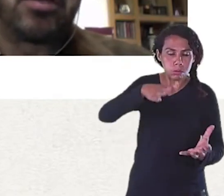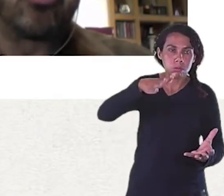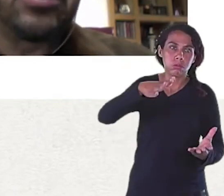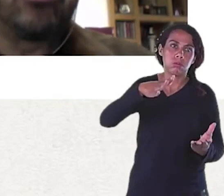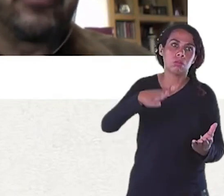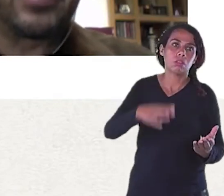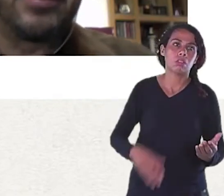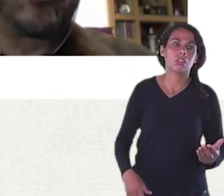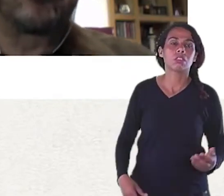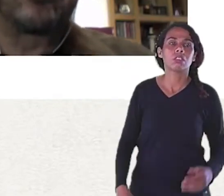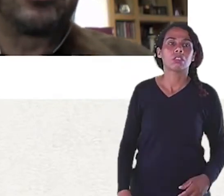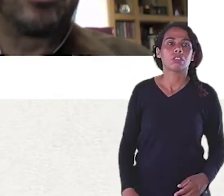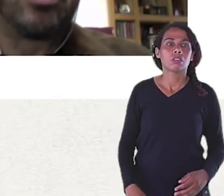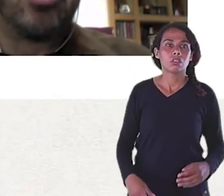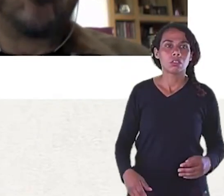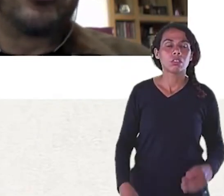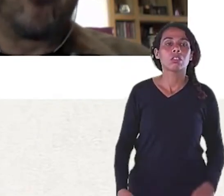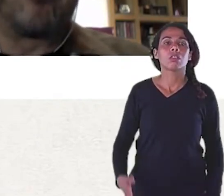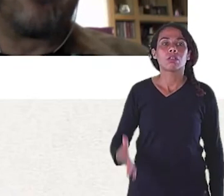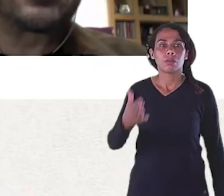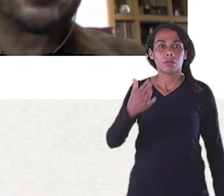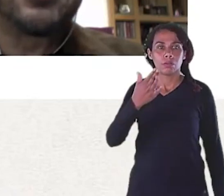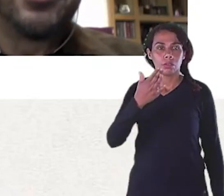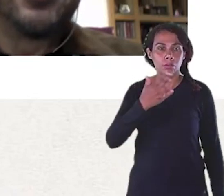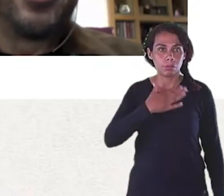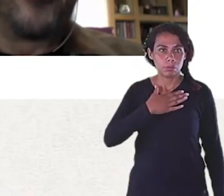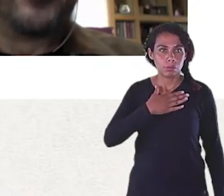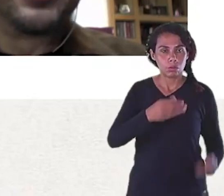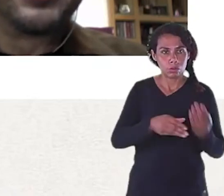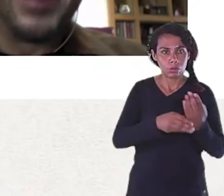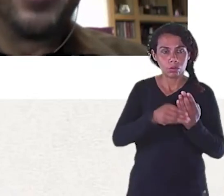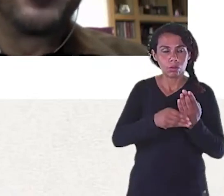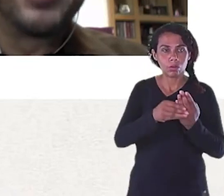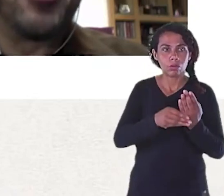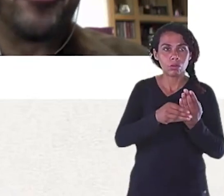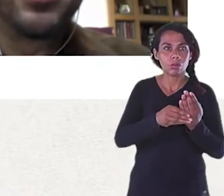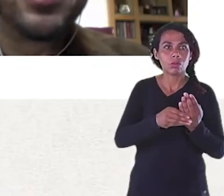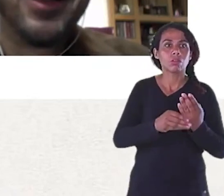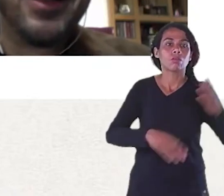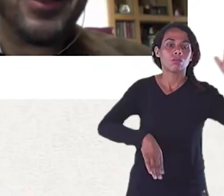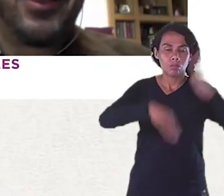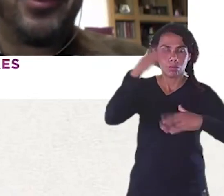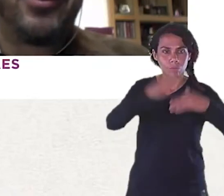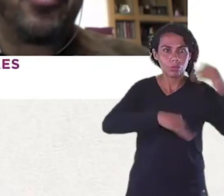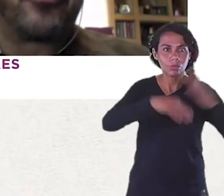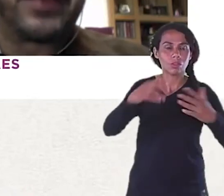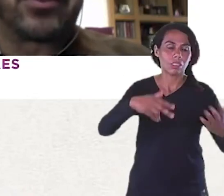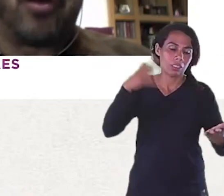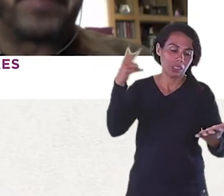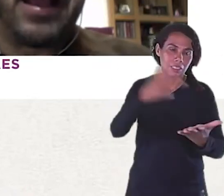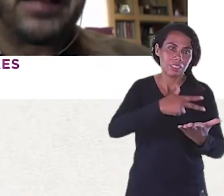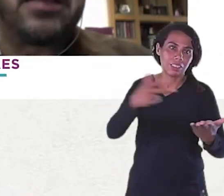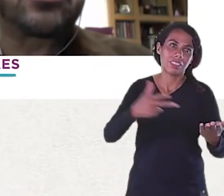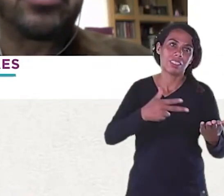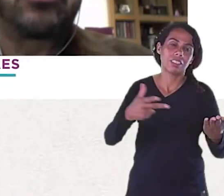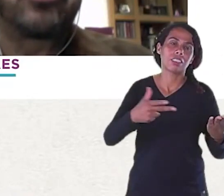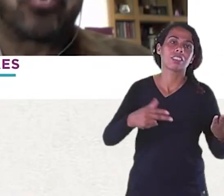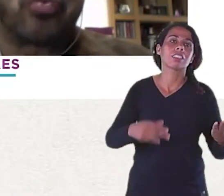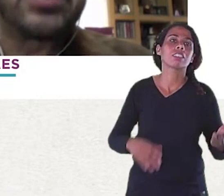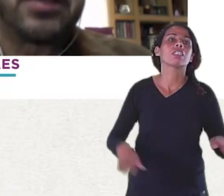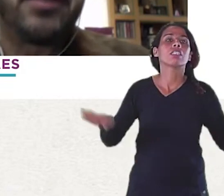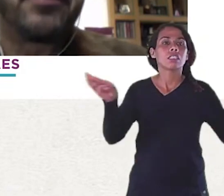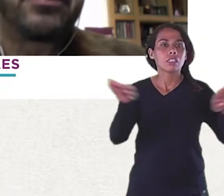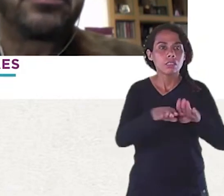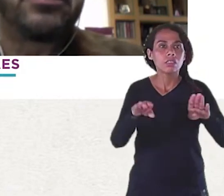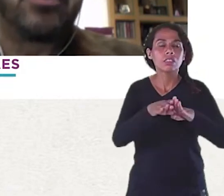Dentro mim Que eu não queria Um livro acadêmico Eu queria um livro Um romance Em forma de design Um design romance Que eu fiquei tão apegado A isso Que